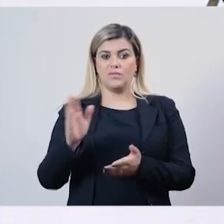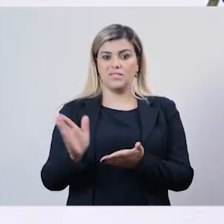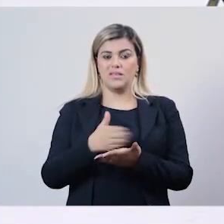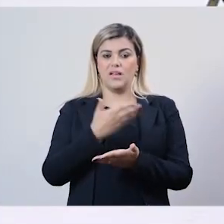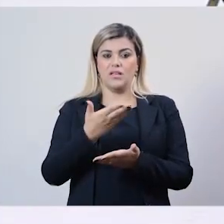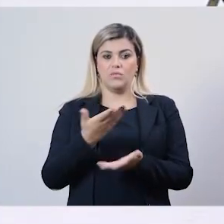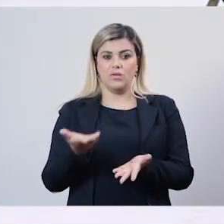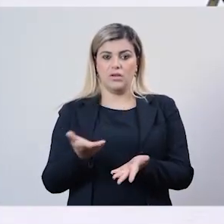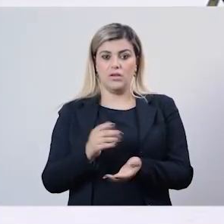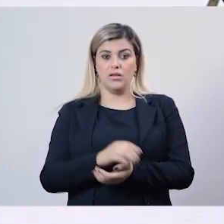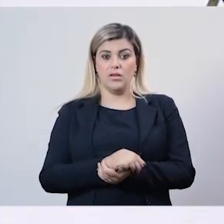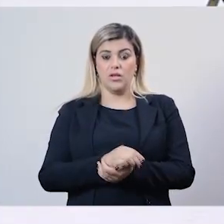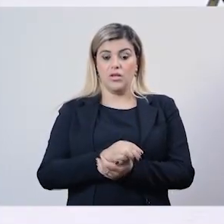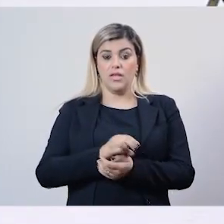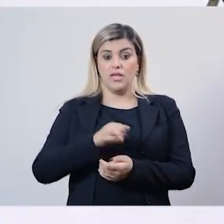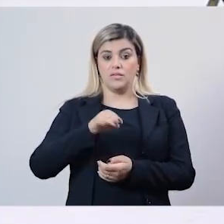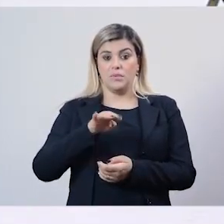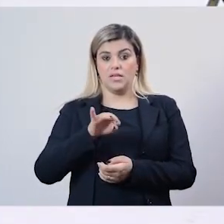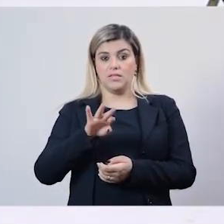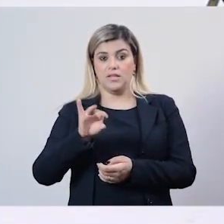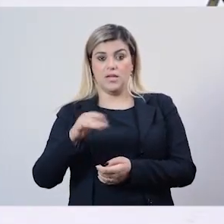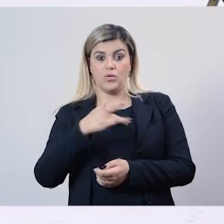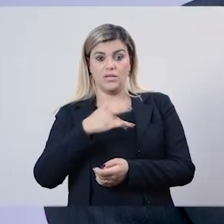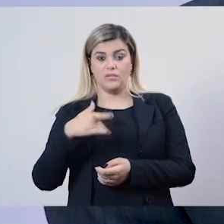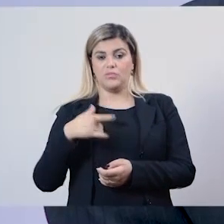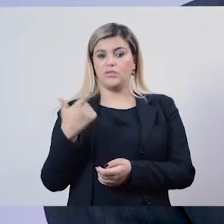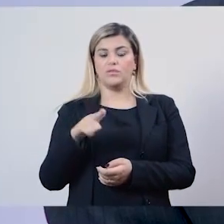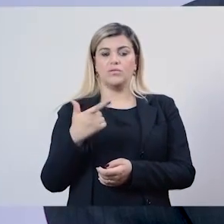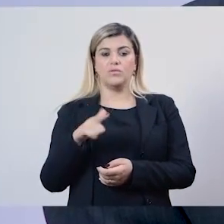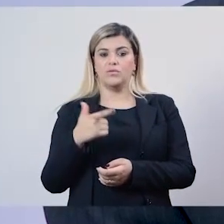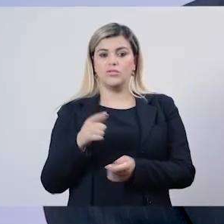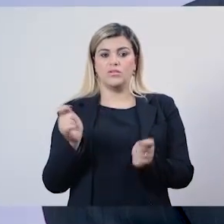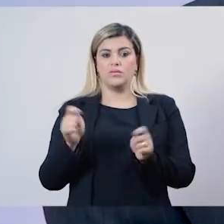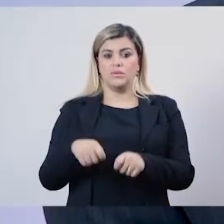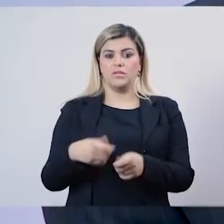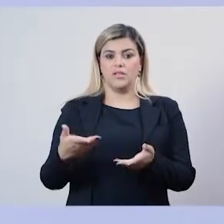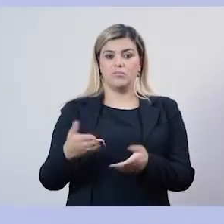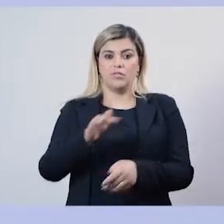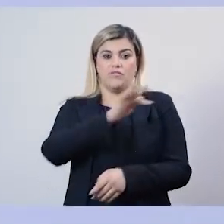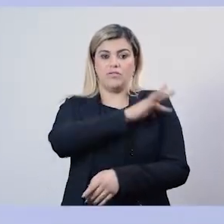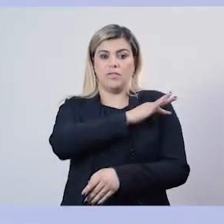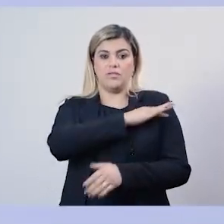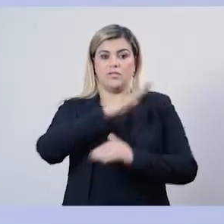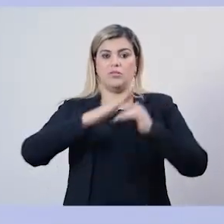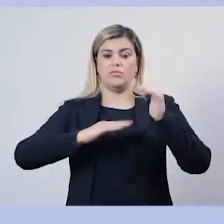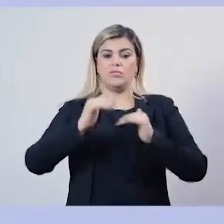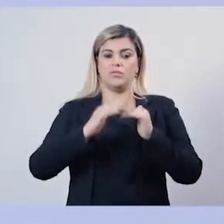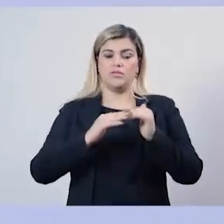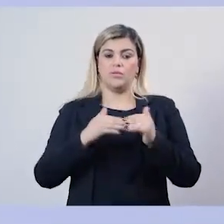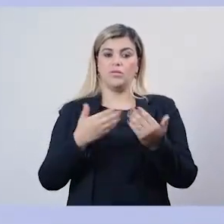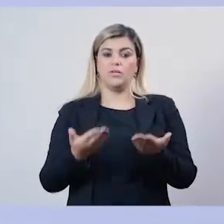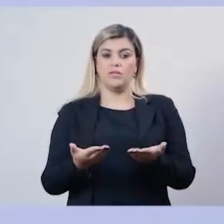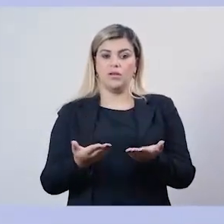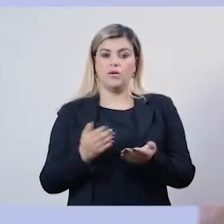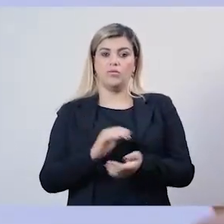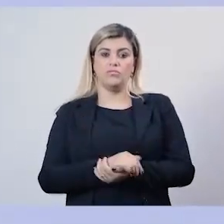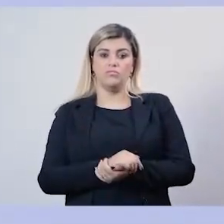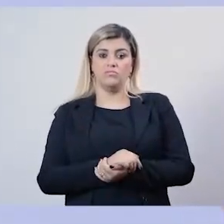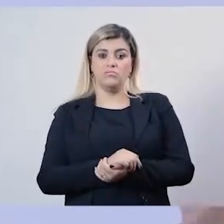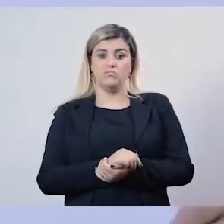Ministério da Saúde não tinha estrutura para fiscalizar uma profissão. Então, aquilo virou letra morta.